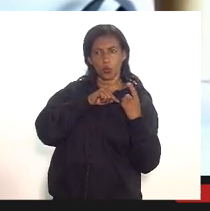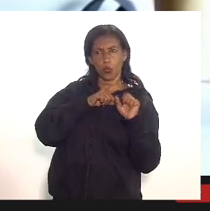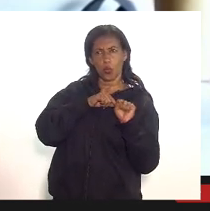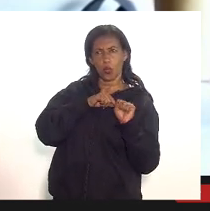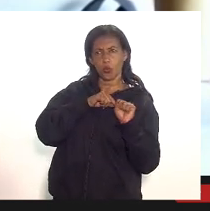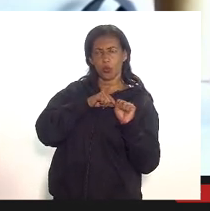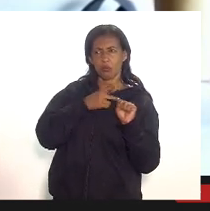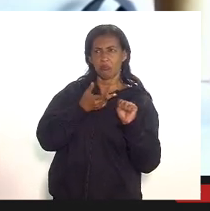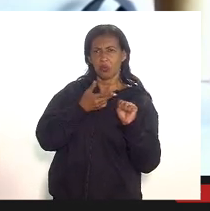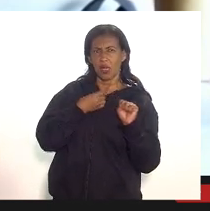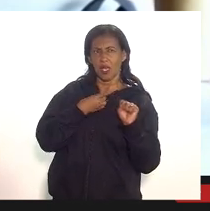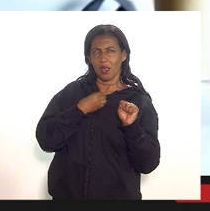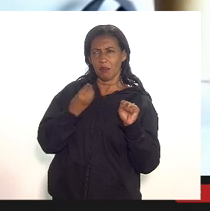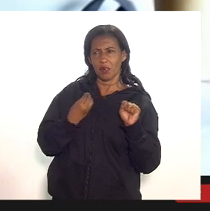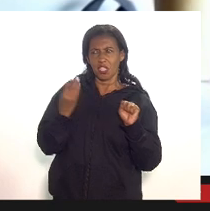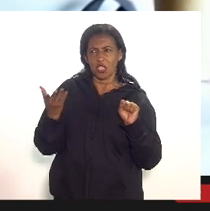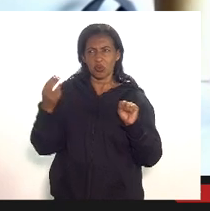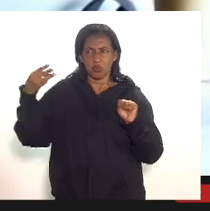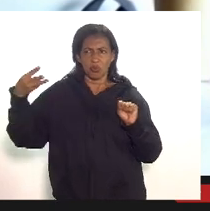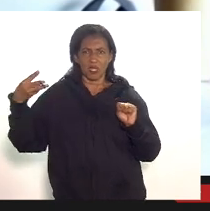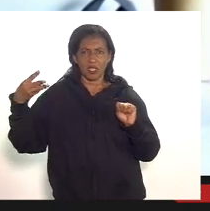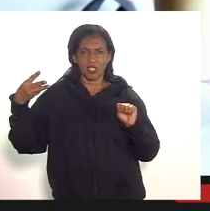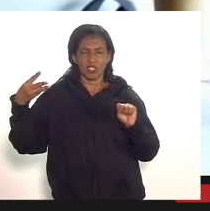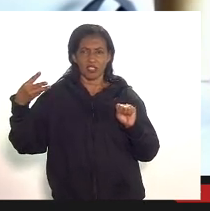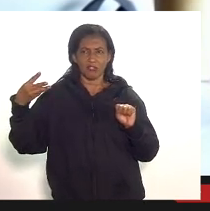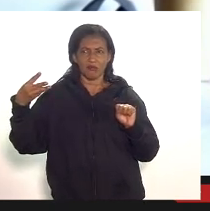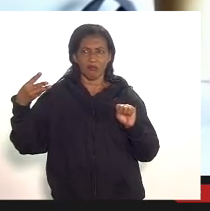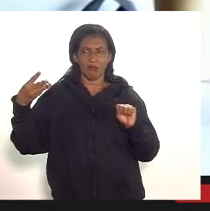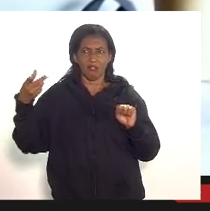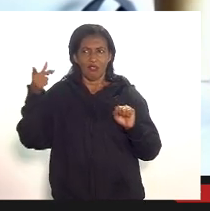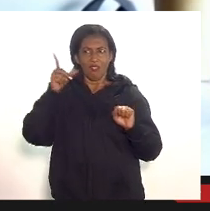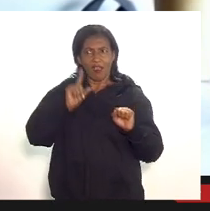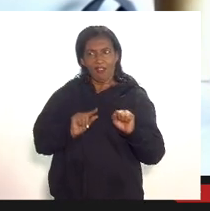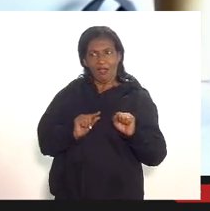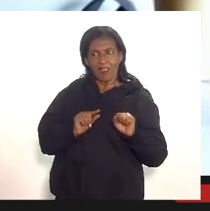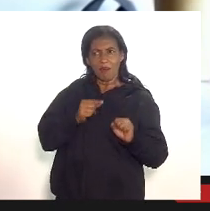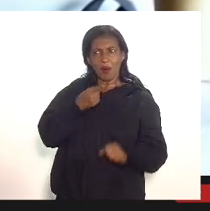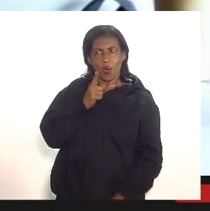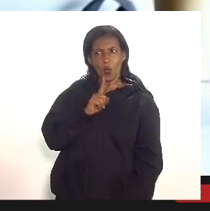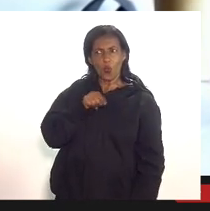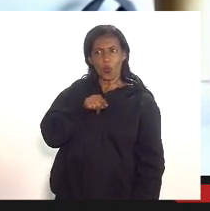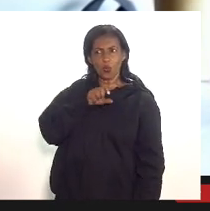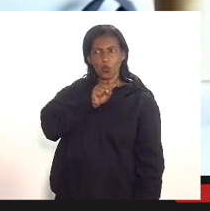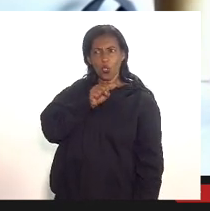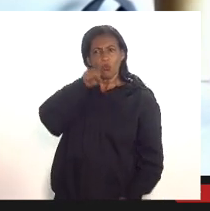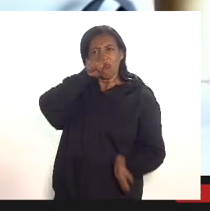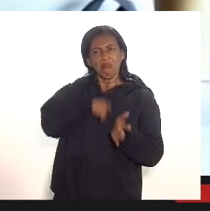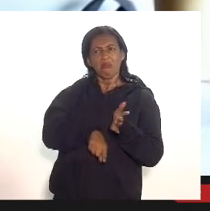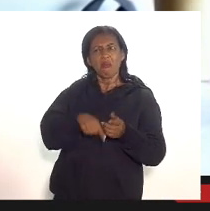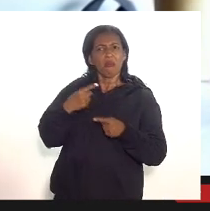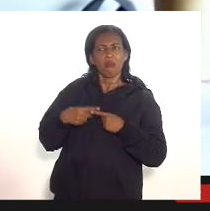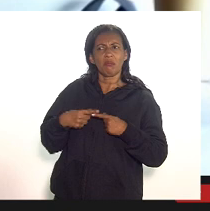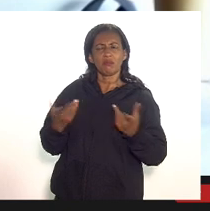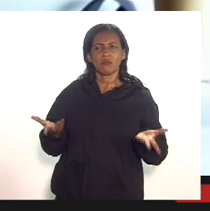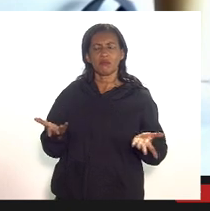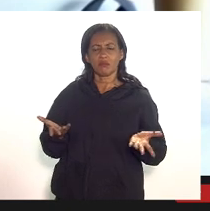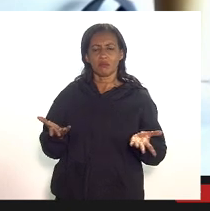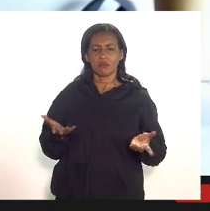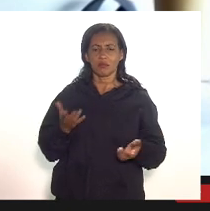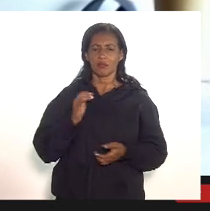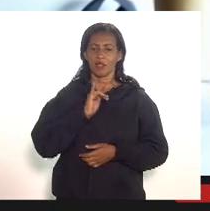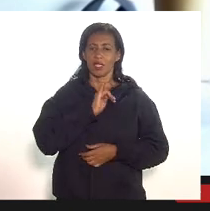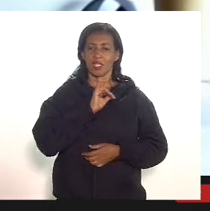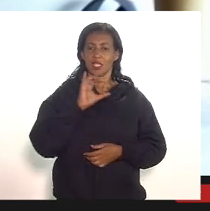a gente não deu 3 vai cair para 1.8 como é que abate isso